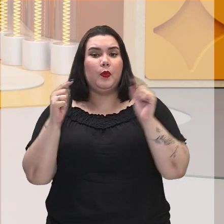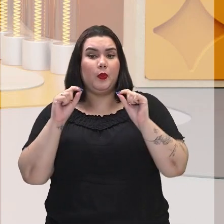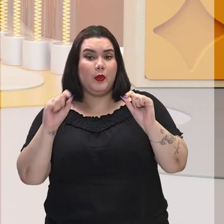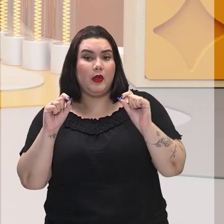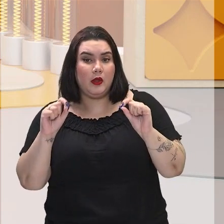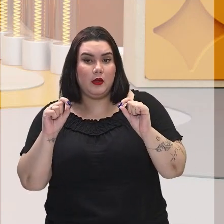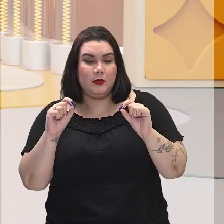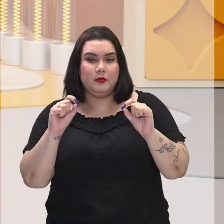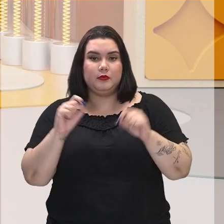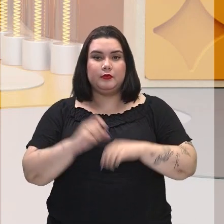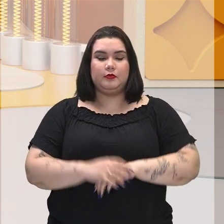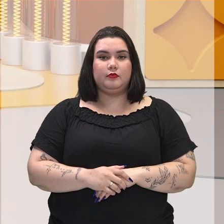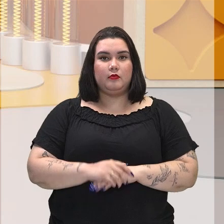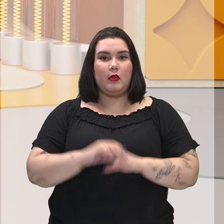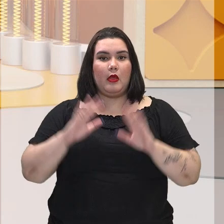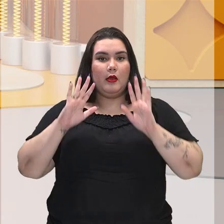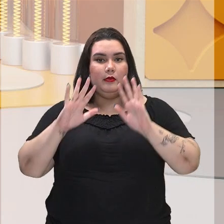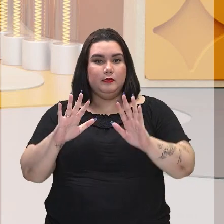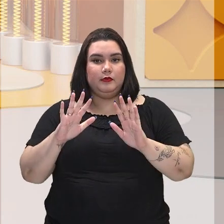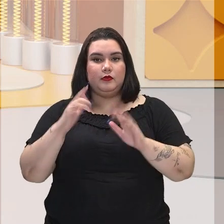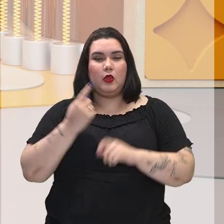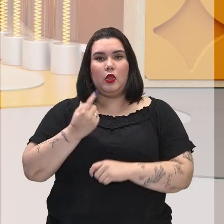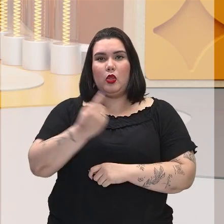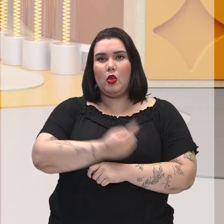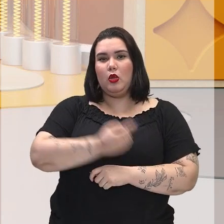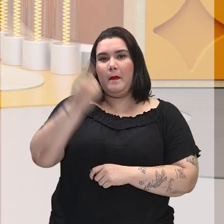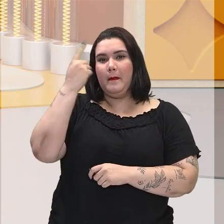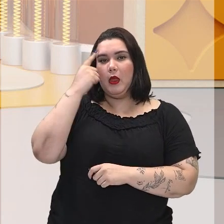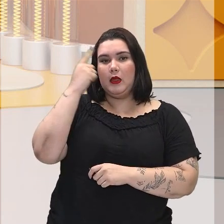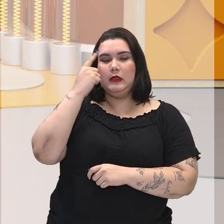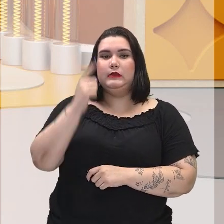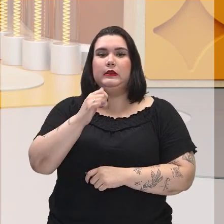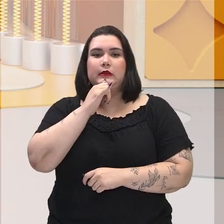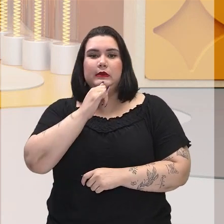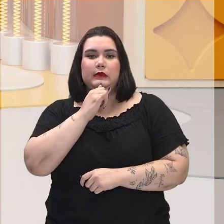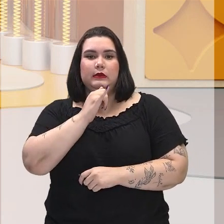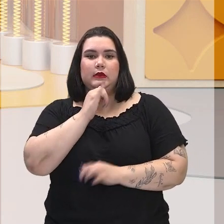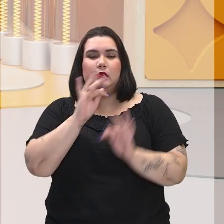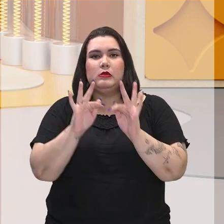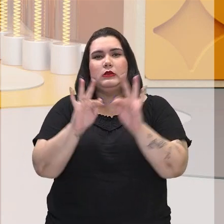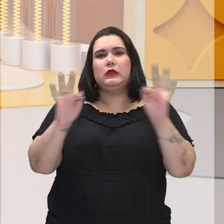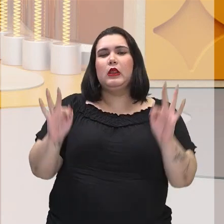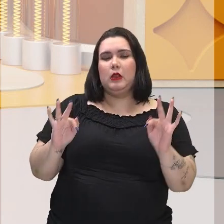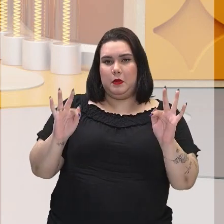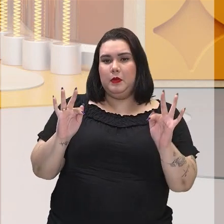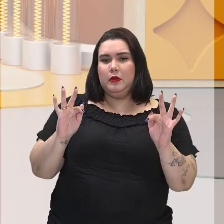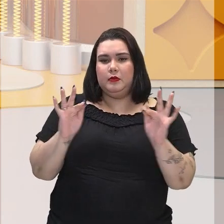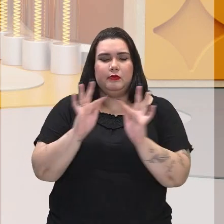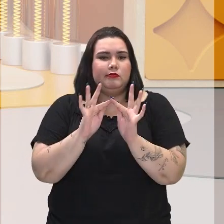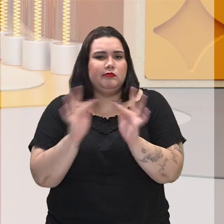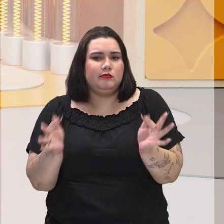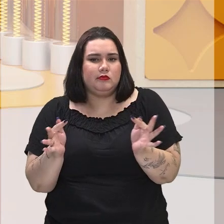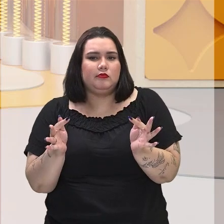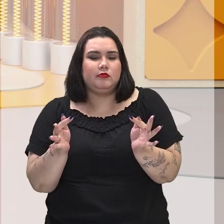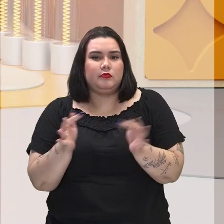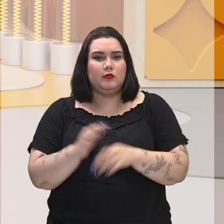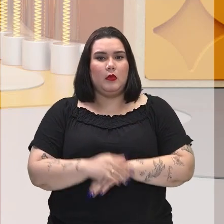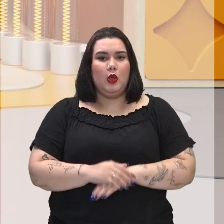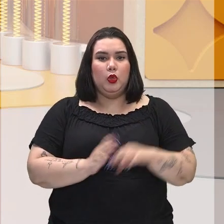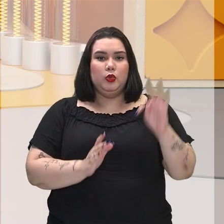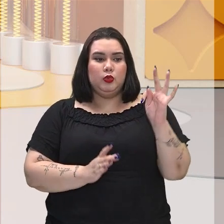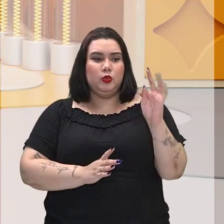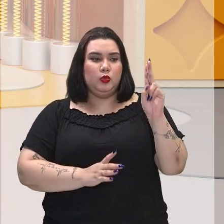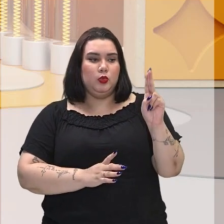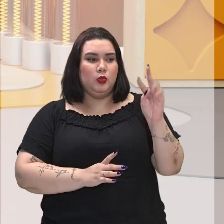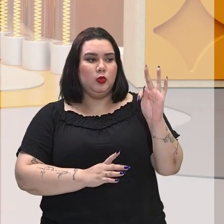Quando a gente pega para pensar numa definição, vamos falar de modo bem simplificado, é tutelar